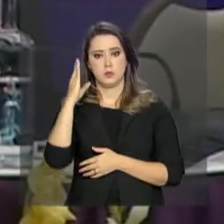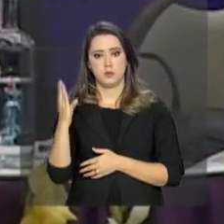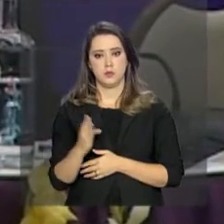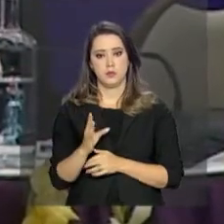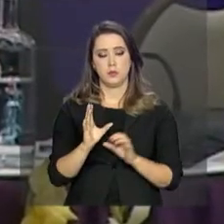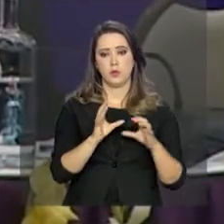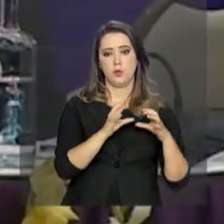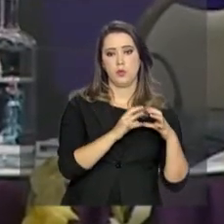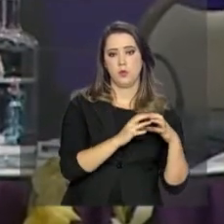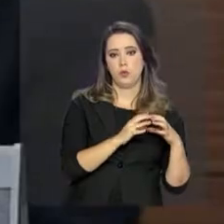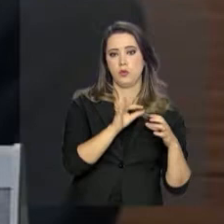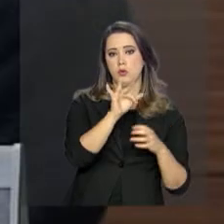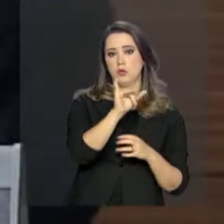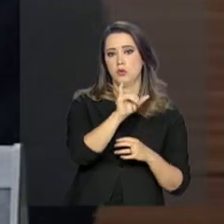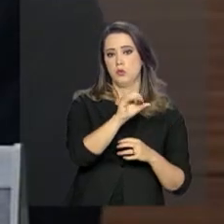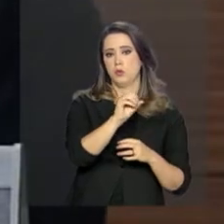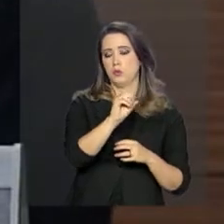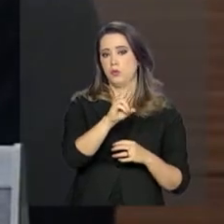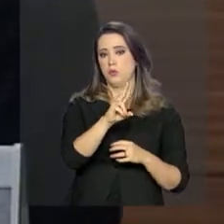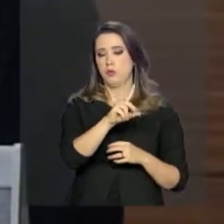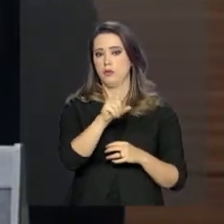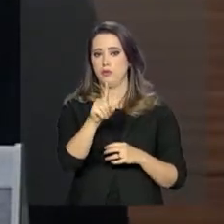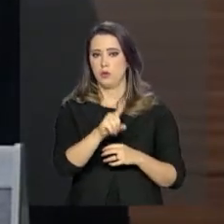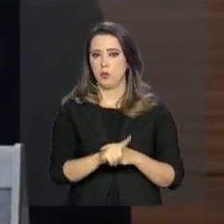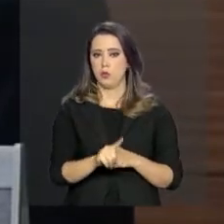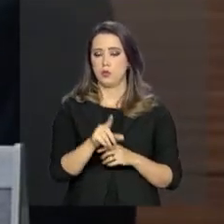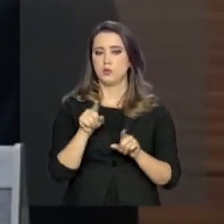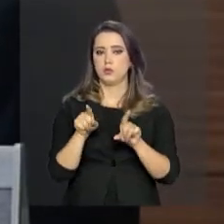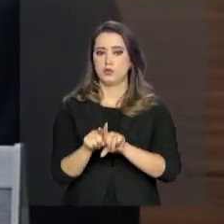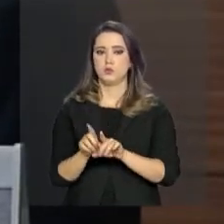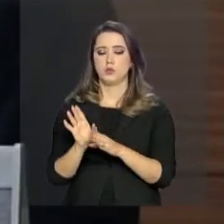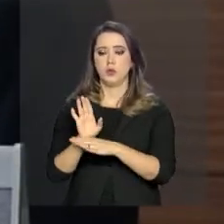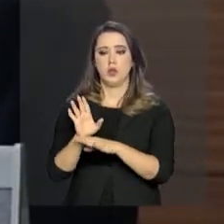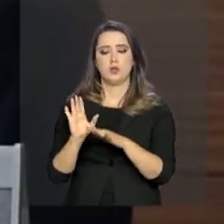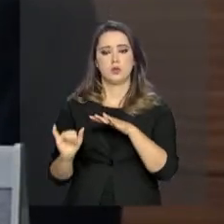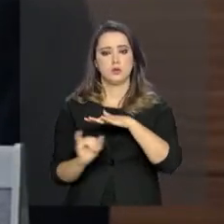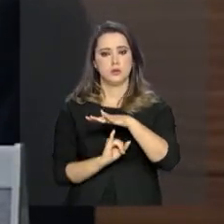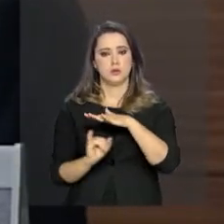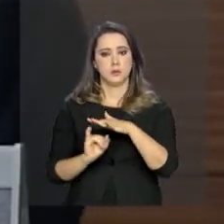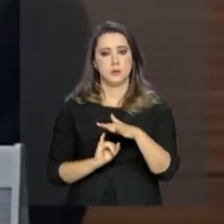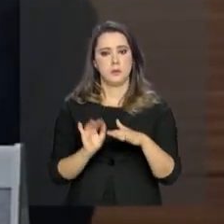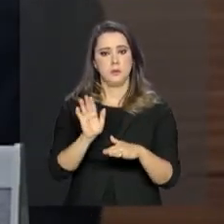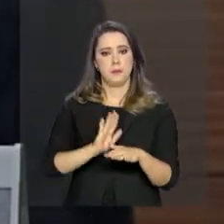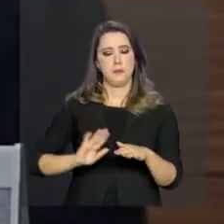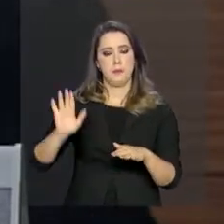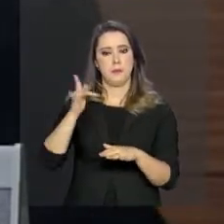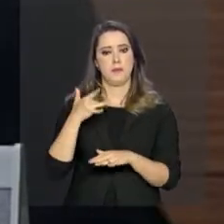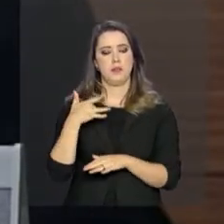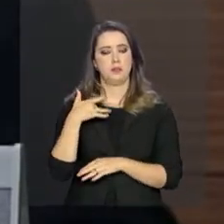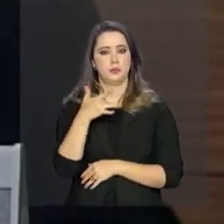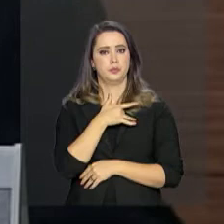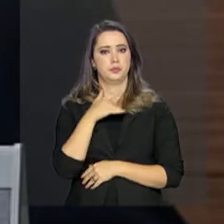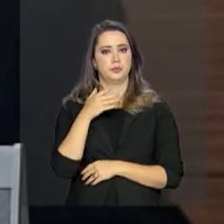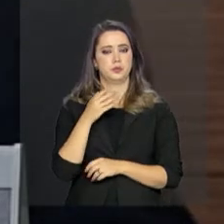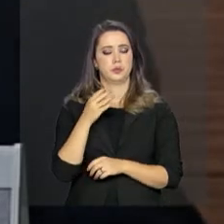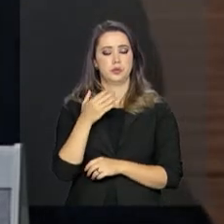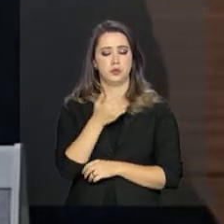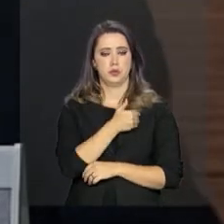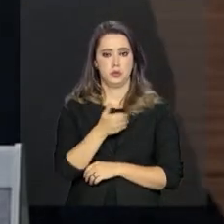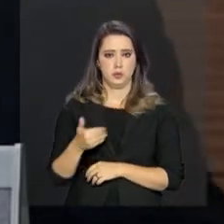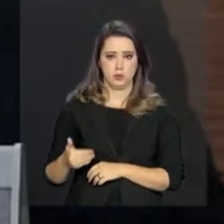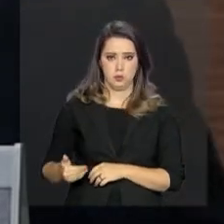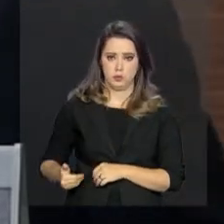Oswaldo Cruz. Aí nós apoiamos a estruturação de institutos nacionais de saúde pública e